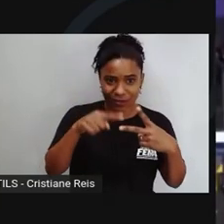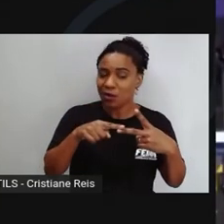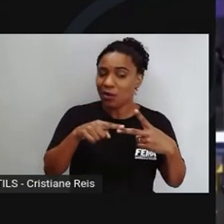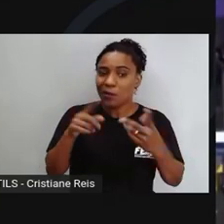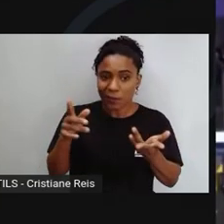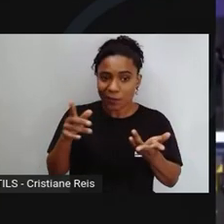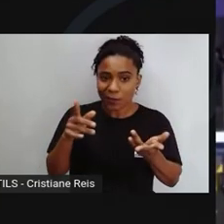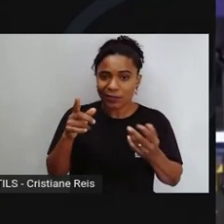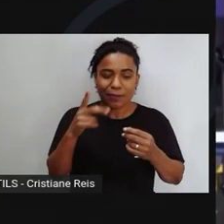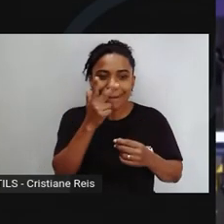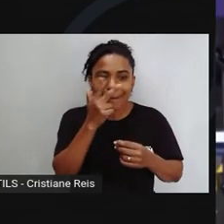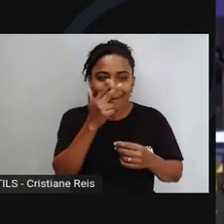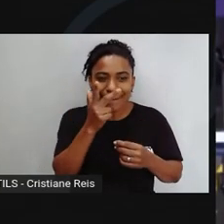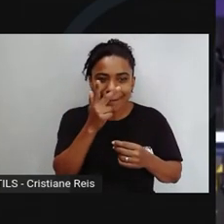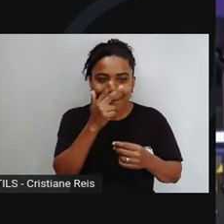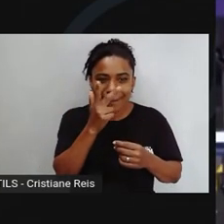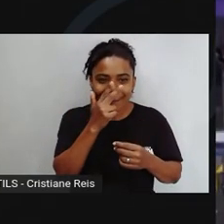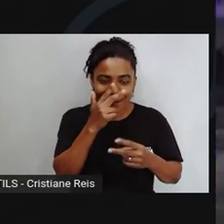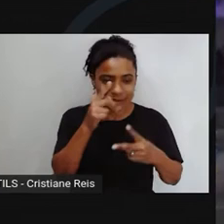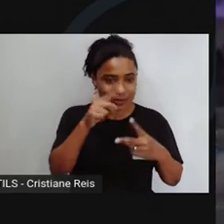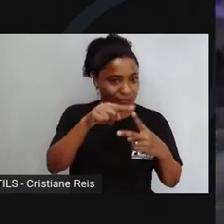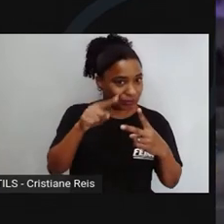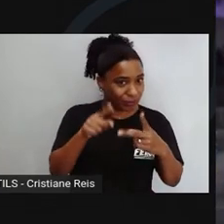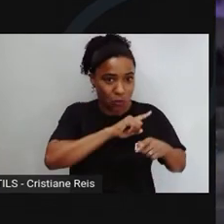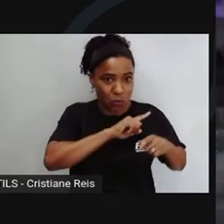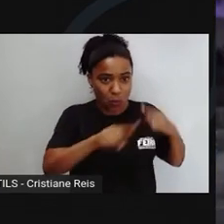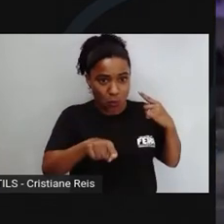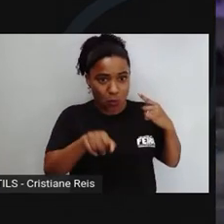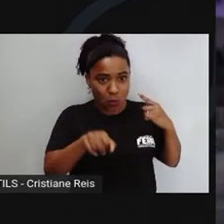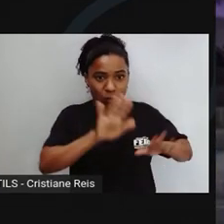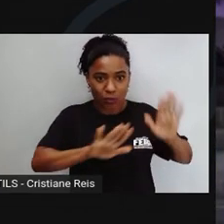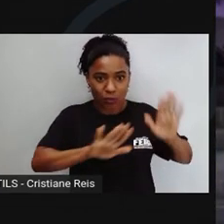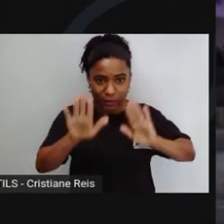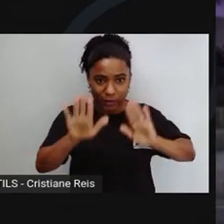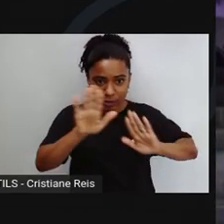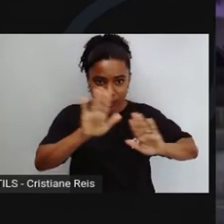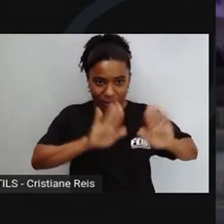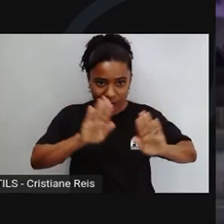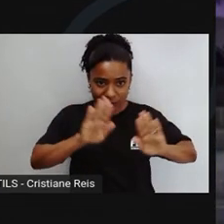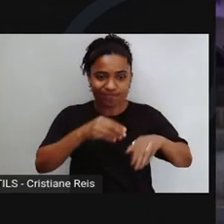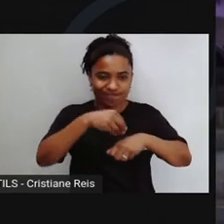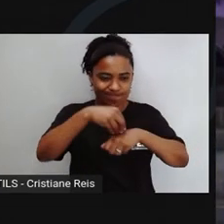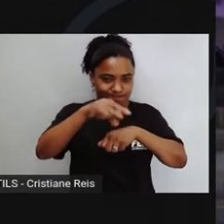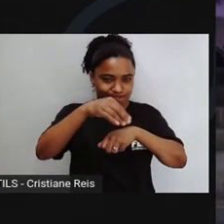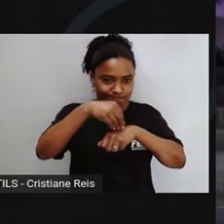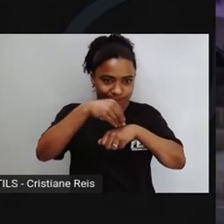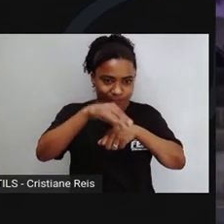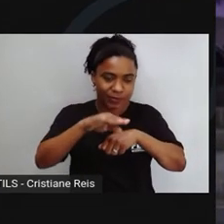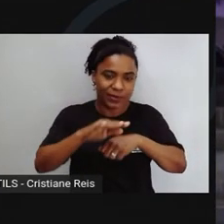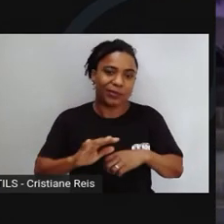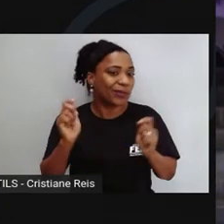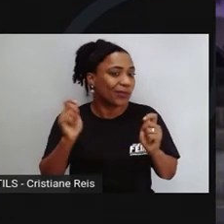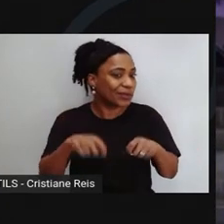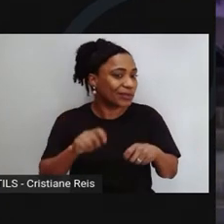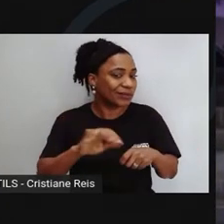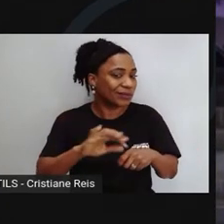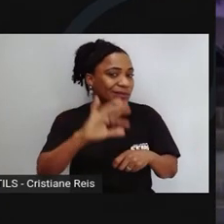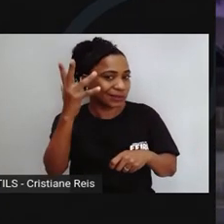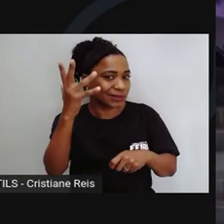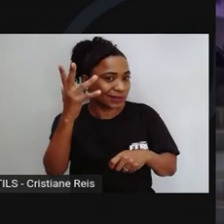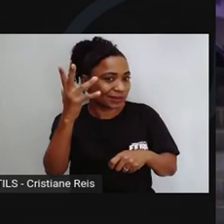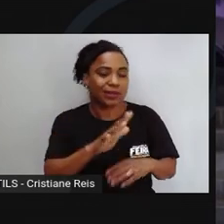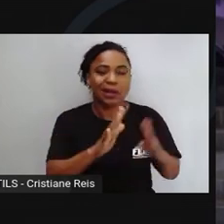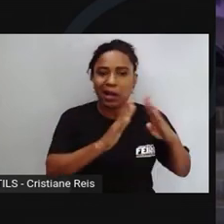mais o que não fazer do que o que fazer nessa situação. Vamos deixar claro que é mais comum você se acidentar com um animal doméstico do que com um animal